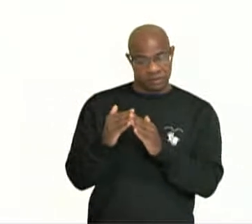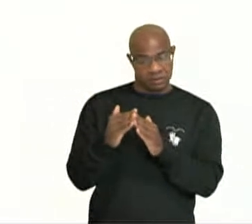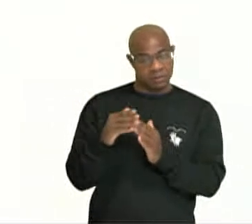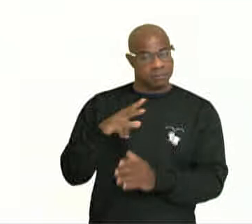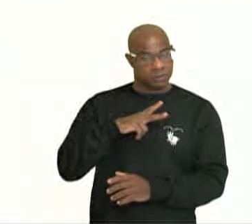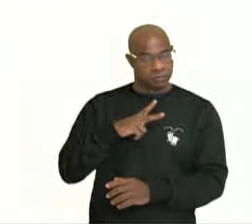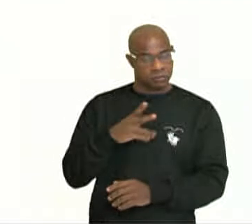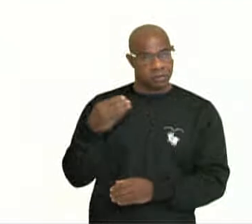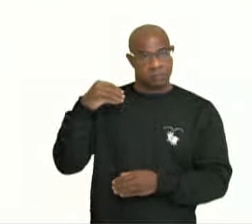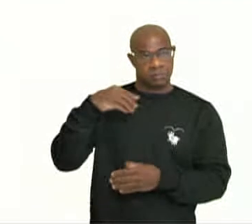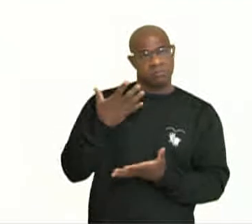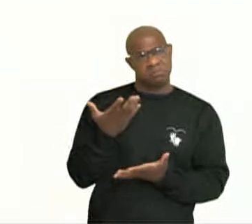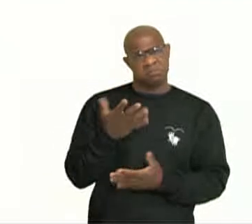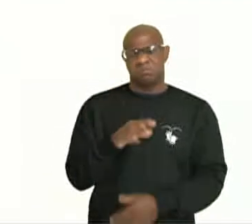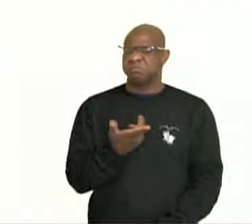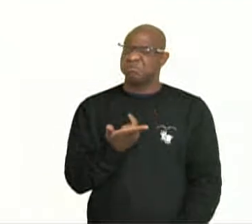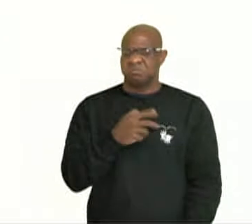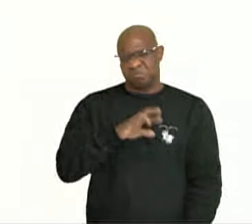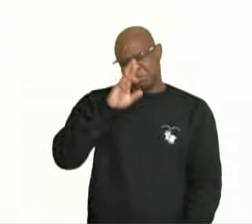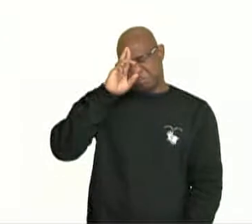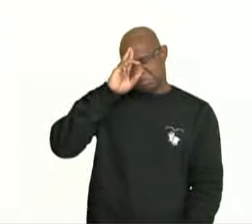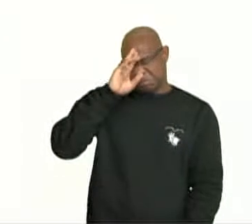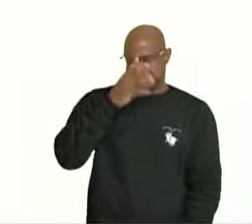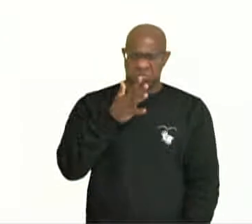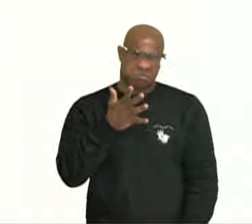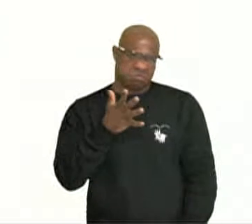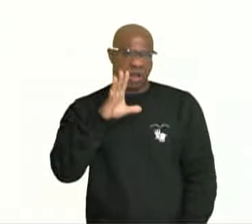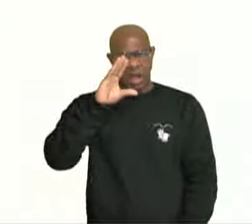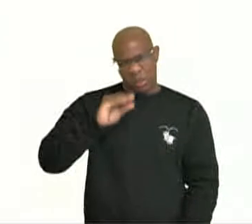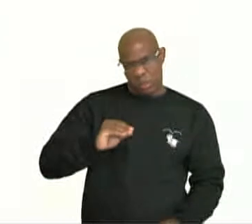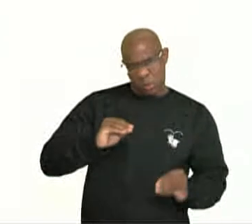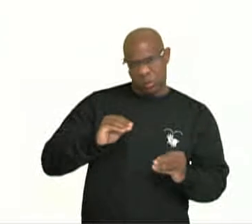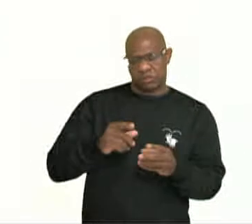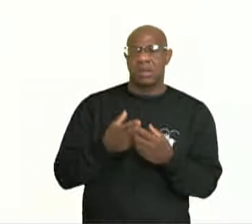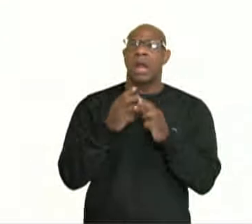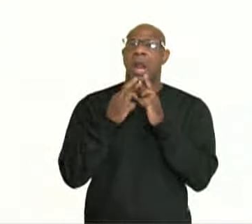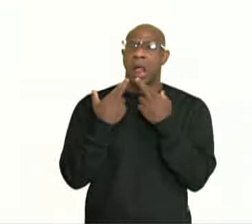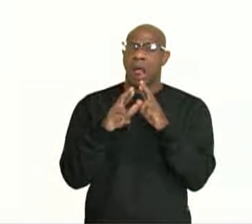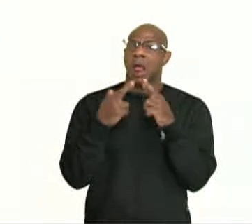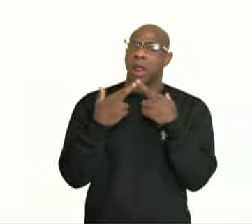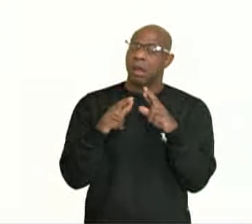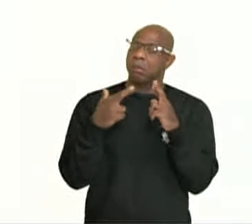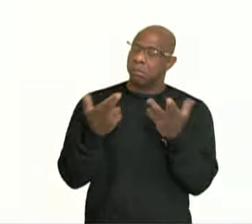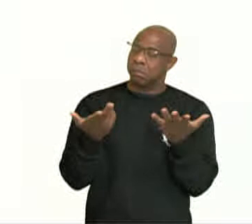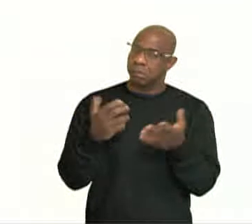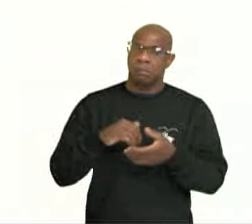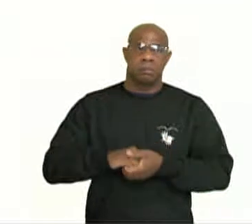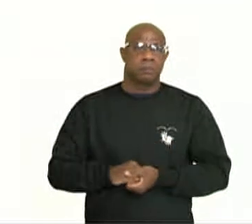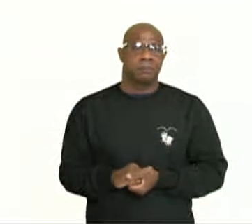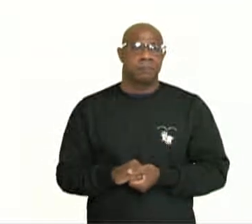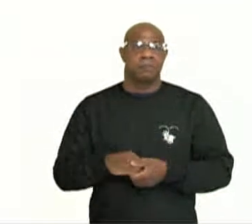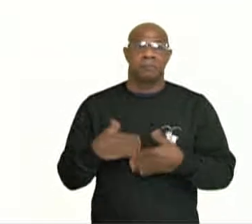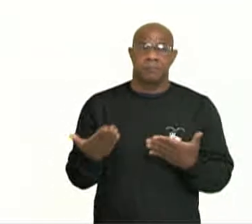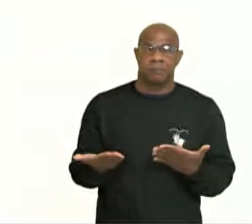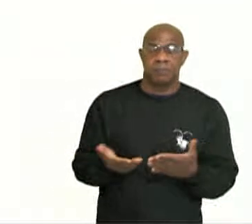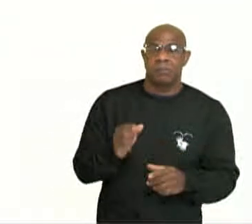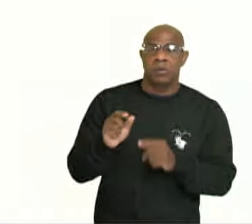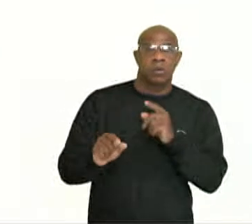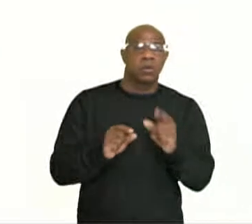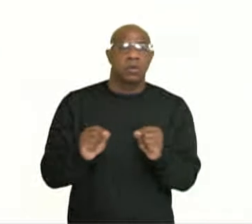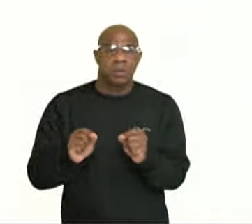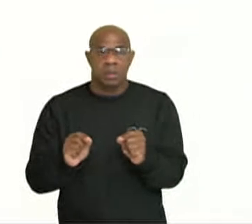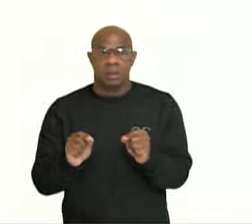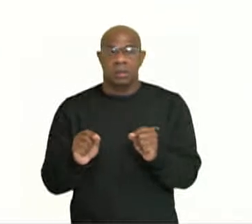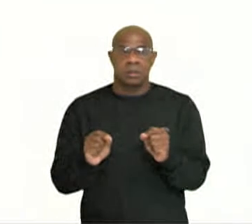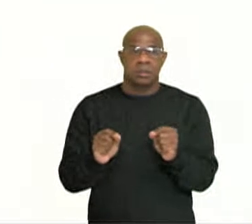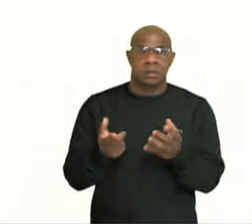Deve ser meia-noite e sua veemente reclamação verbal, devo dizer que estou desolado com tudo isso, e lhe dou interação.